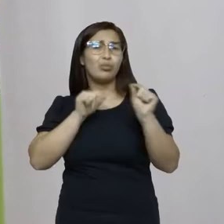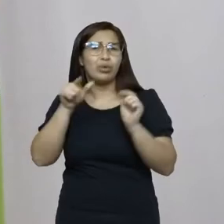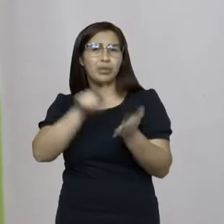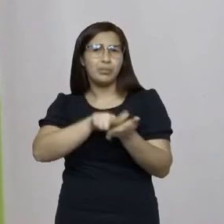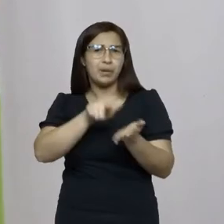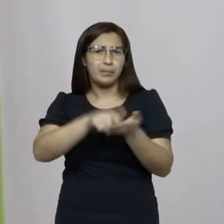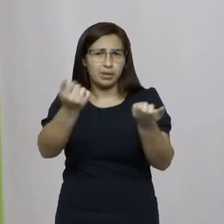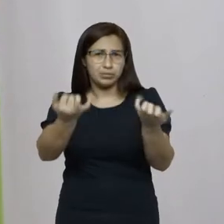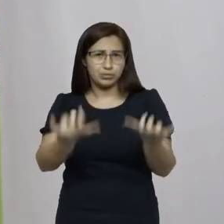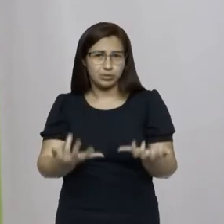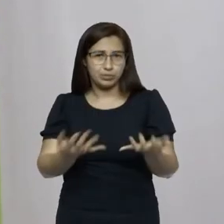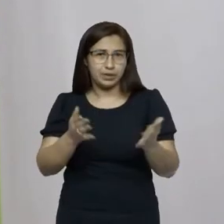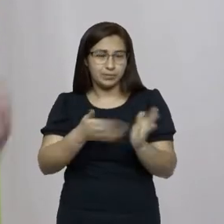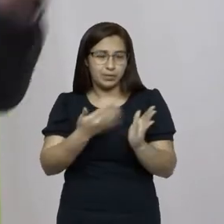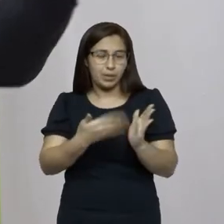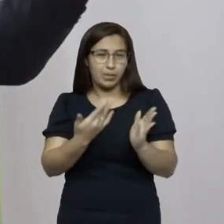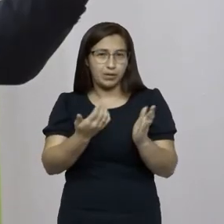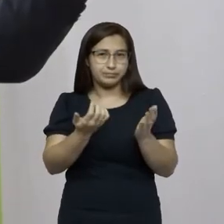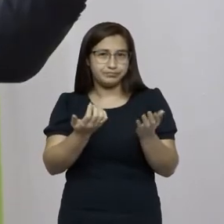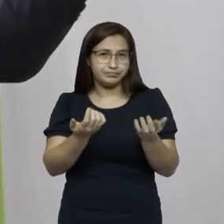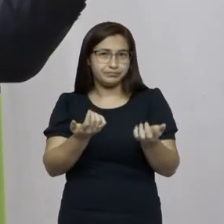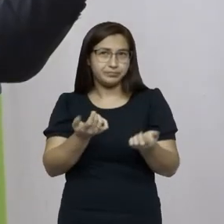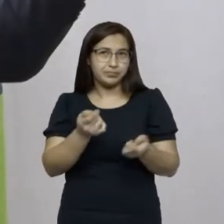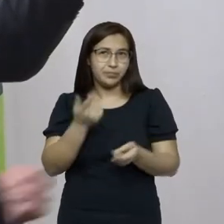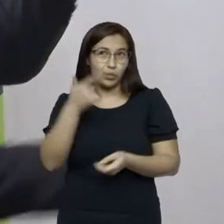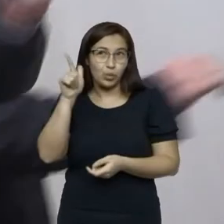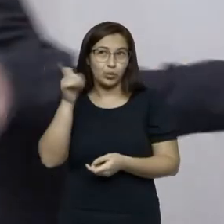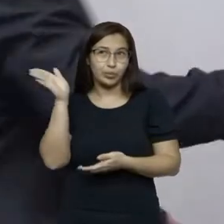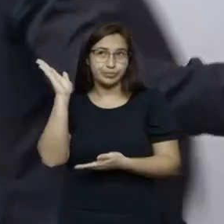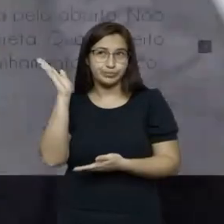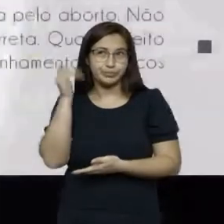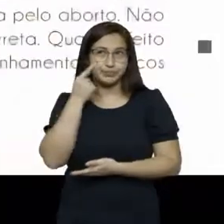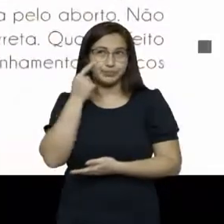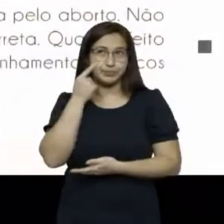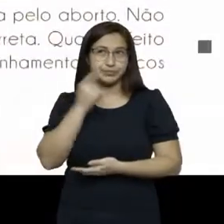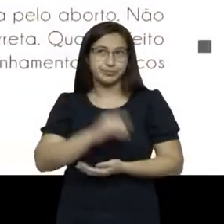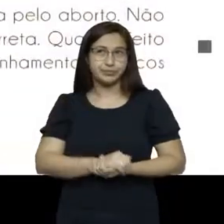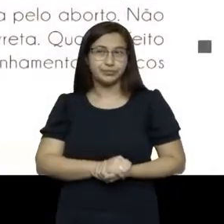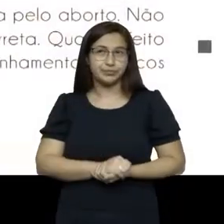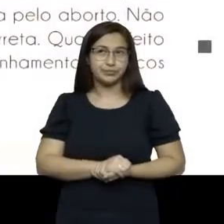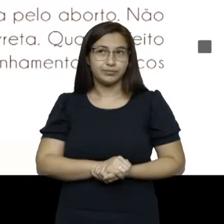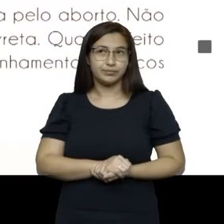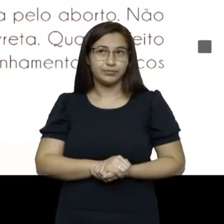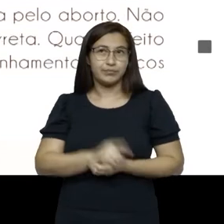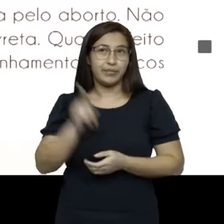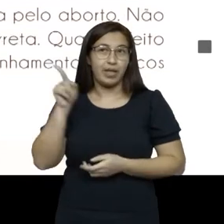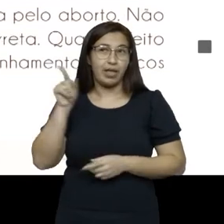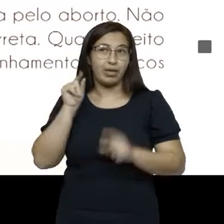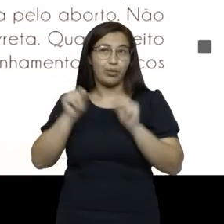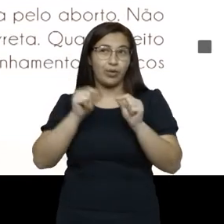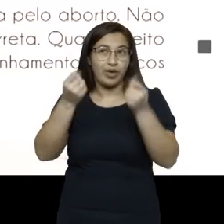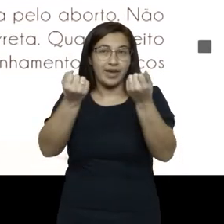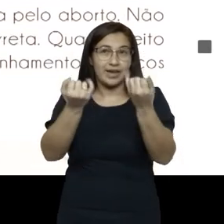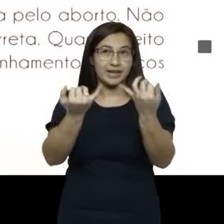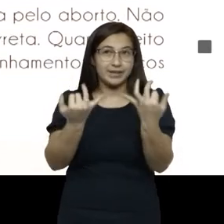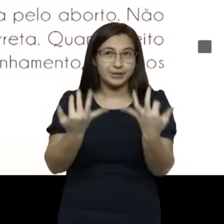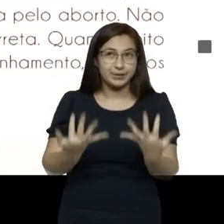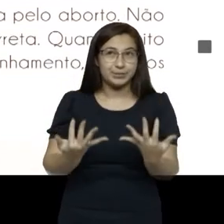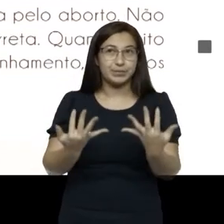cartilha faz no outro por favor a cartilha fala sobre